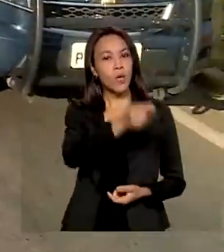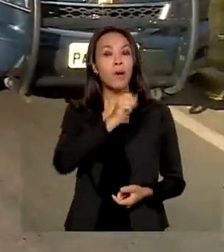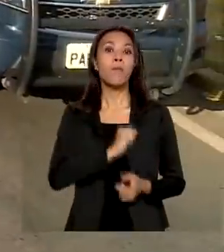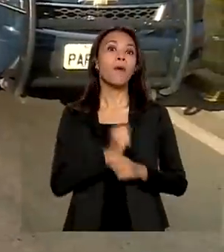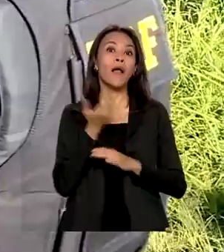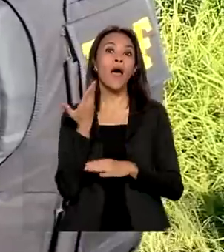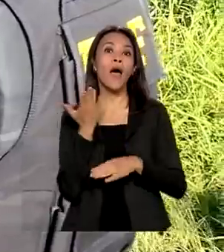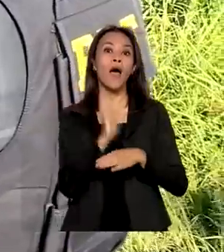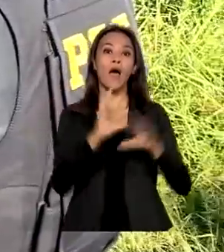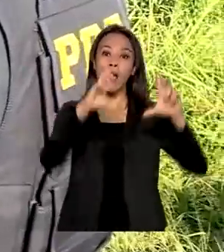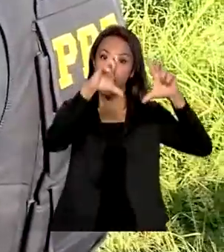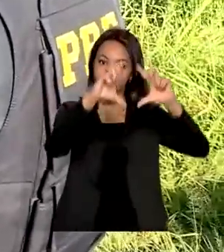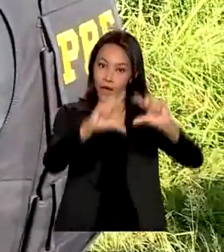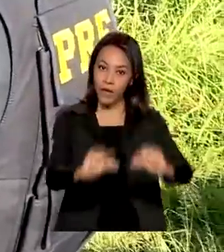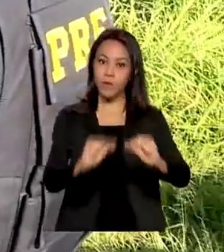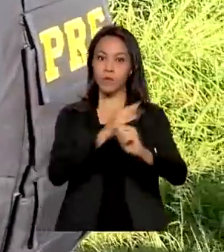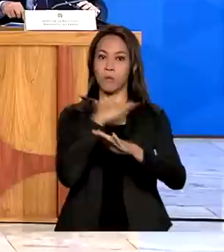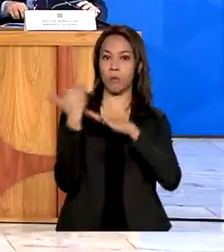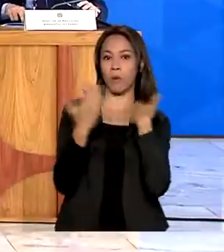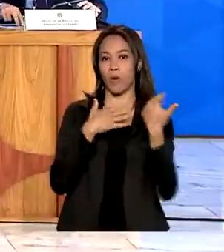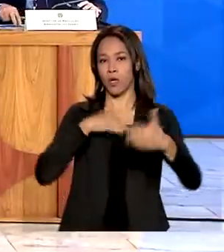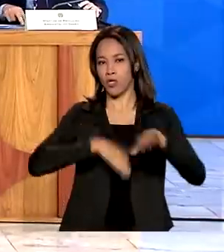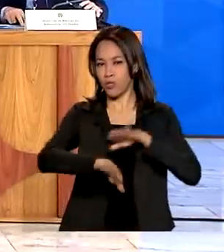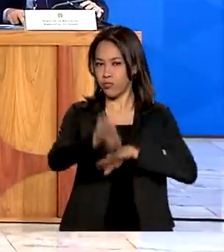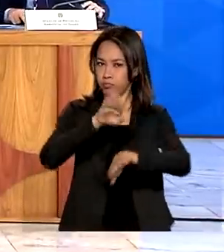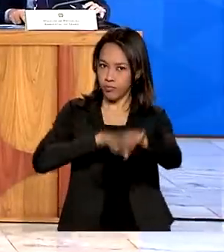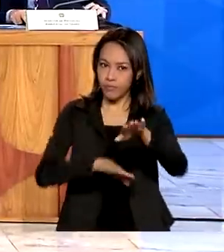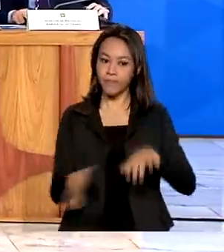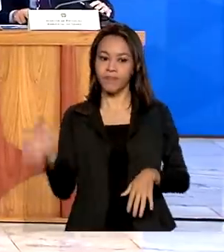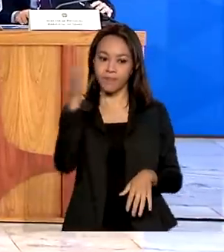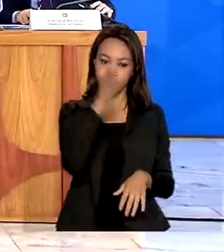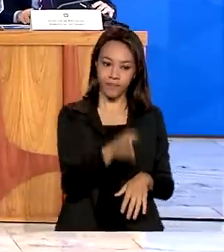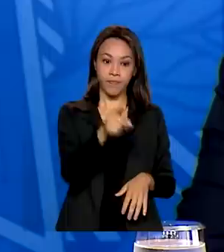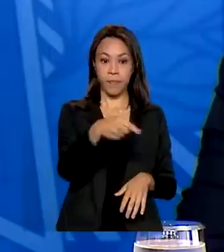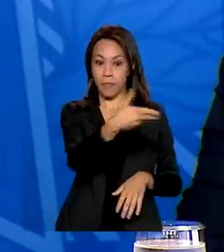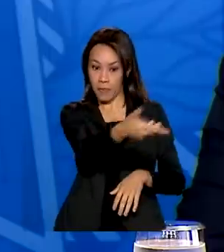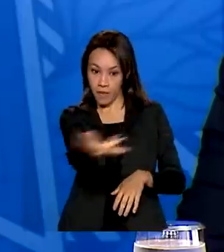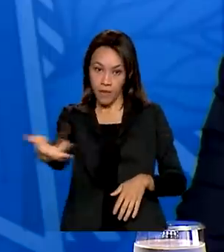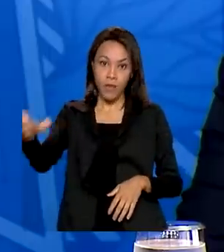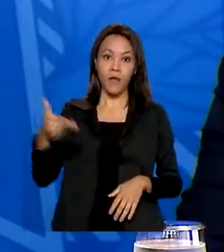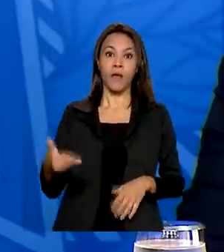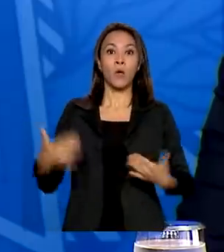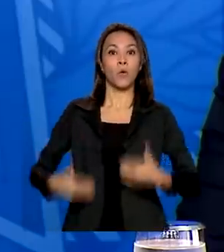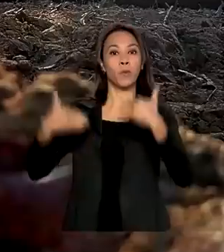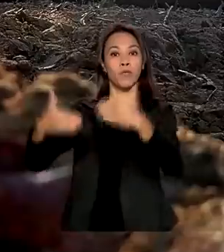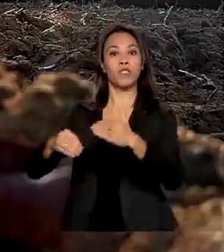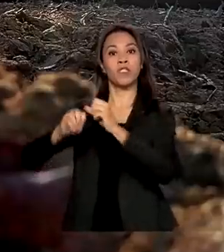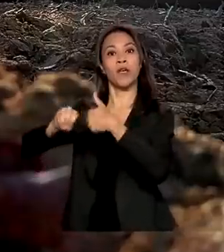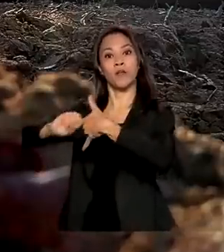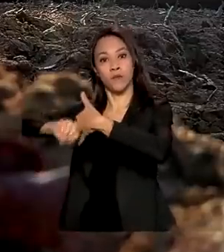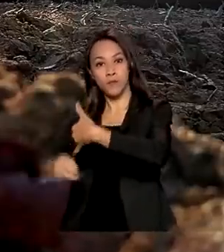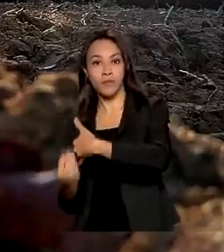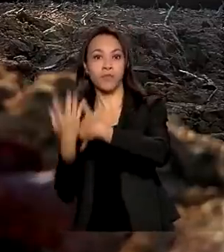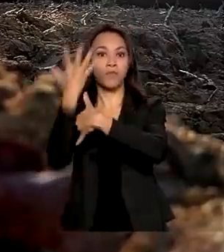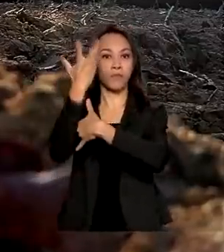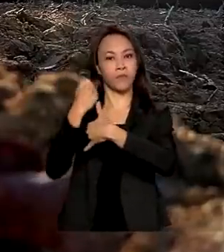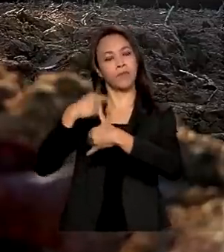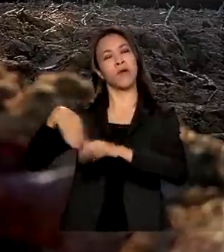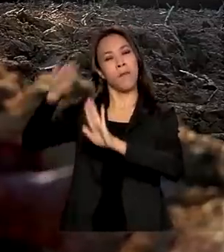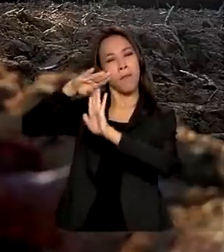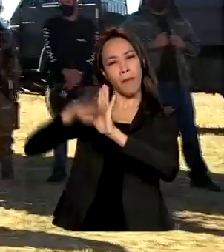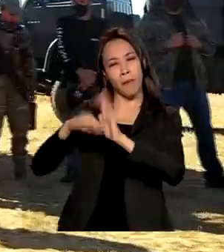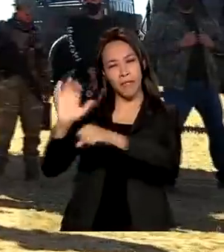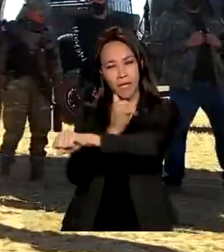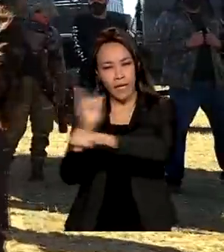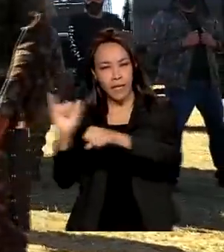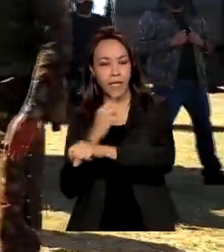reduzir mortes no trânsito. Ministério do Meio Ambiente faz balanço das ações no combate ao desmatamento. Na Amazônia,